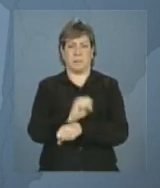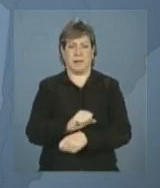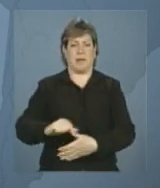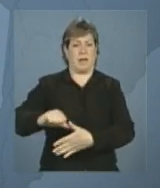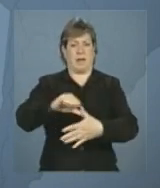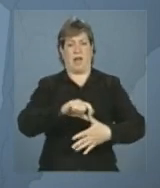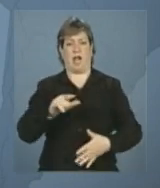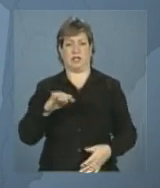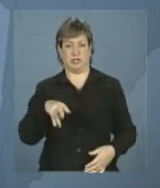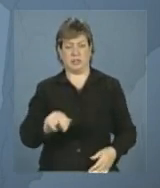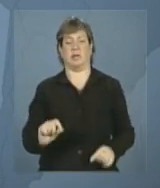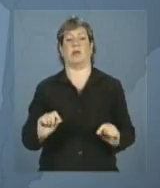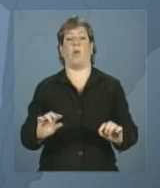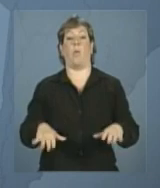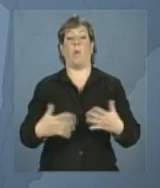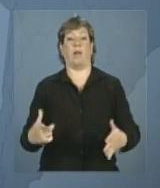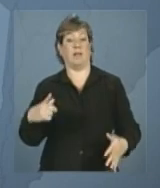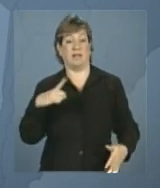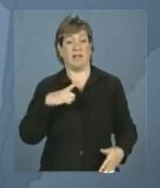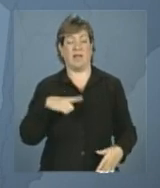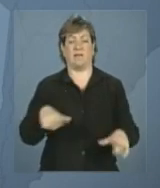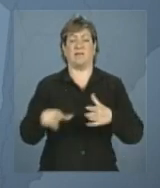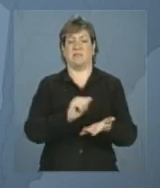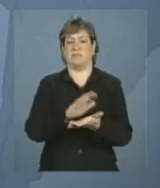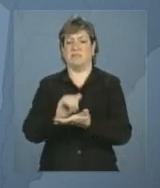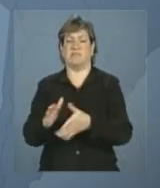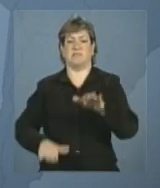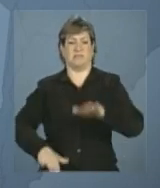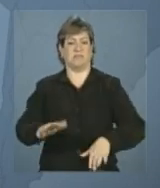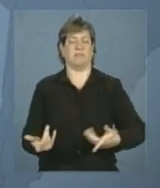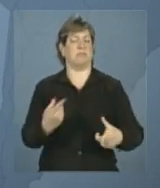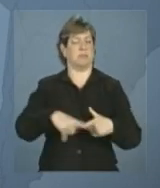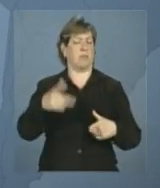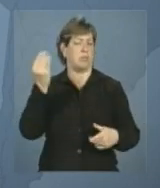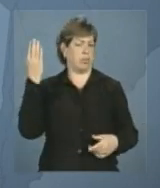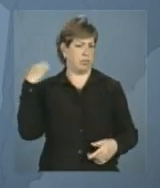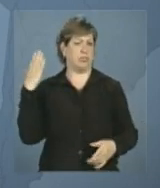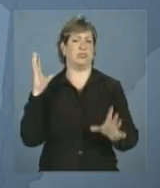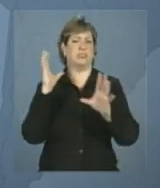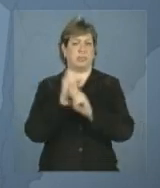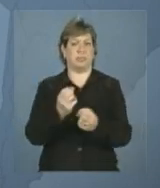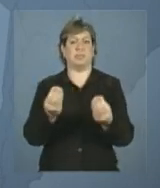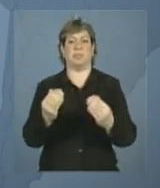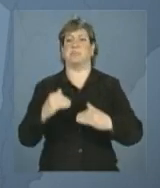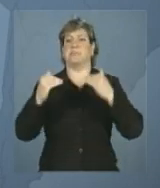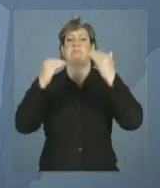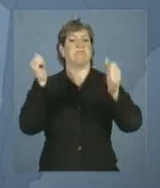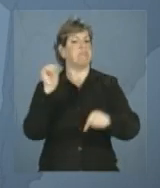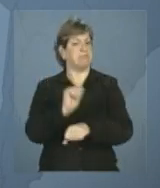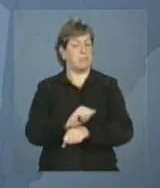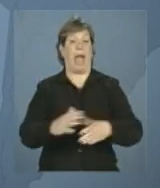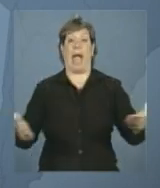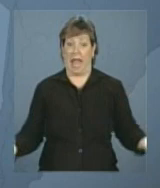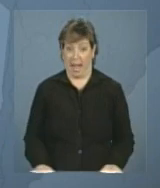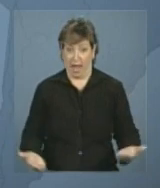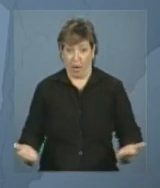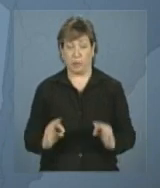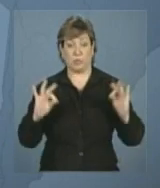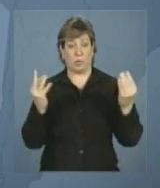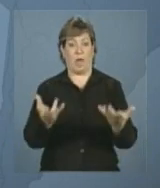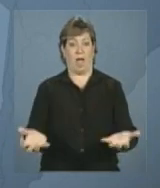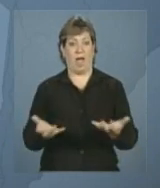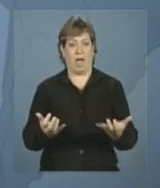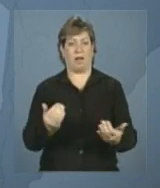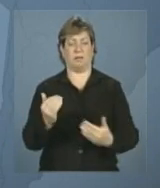recesso, desemprego, desigualdade e não havia perspectiva de crescimento. E que agora todos querem uma